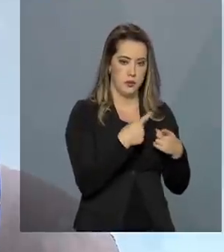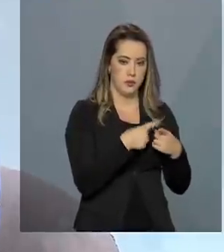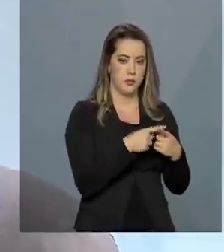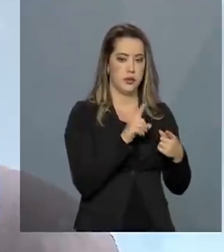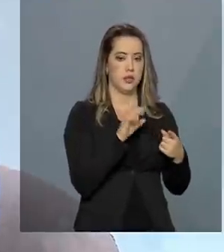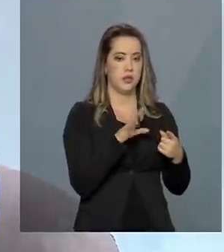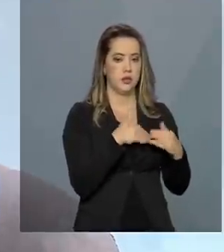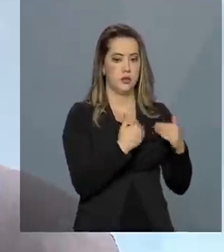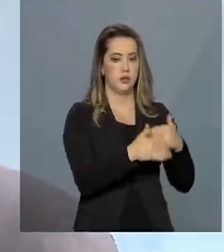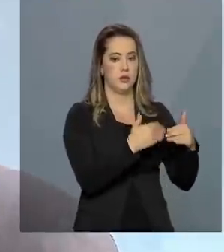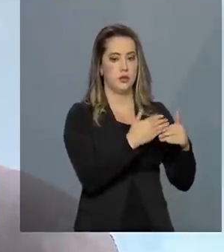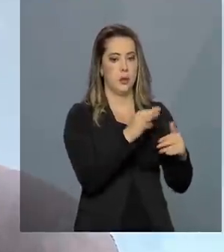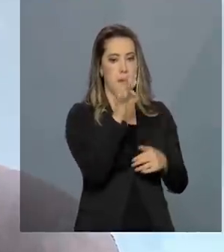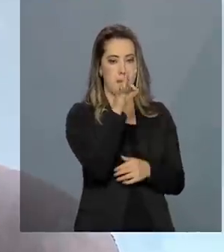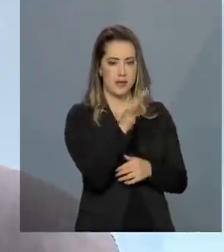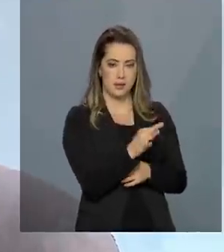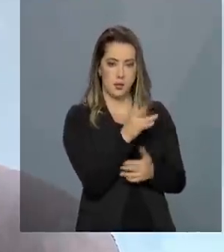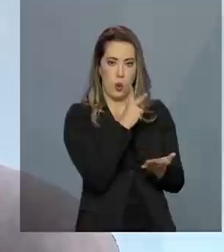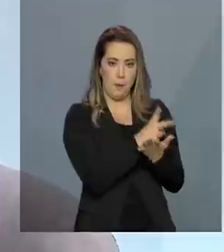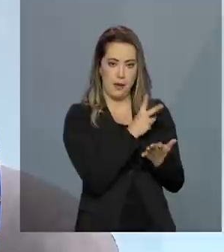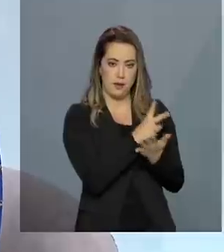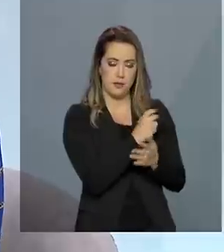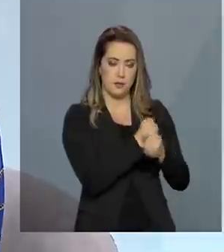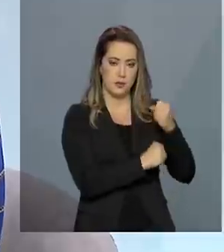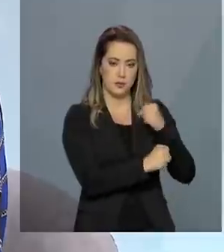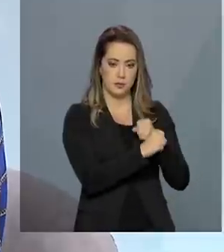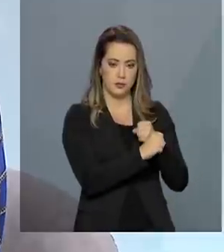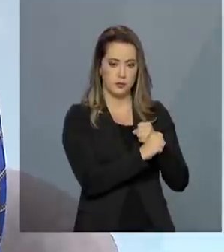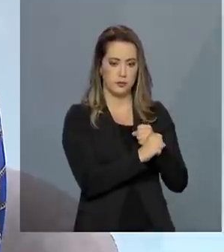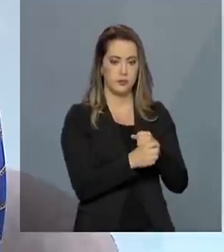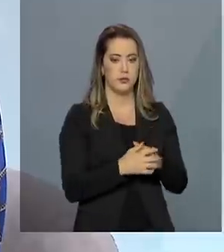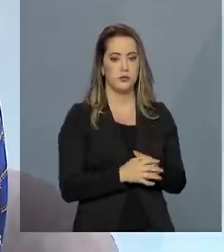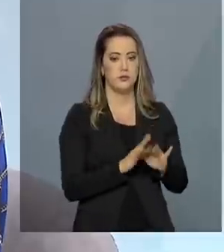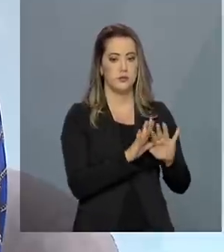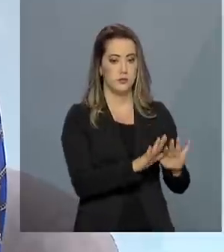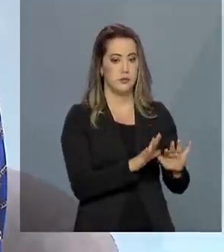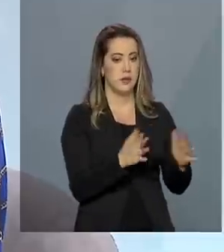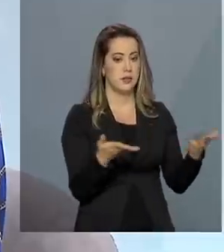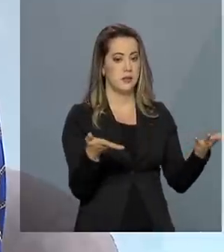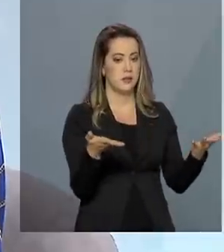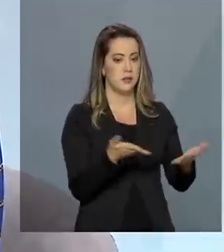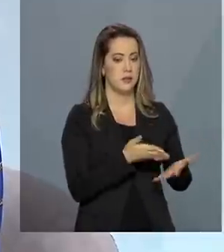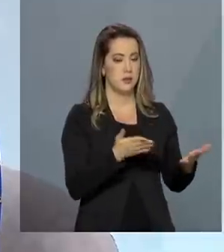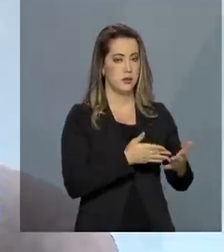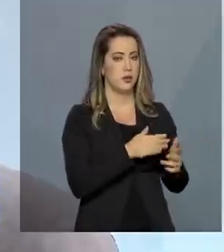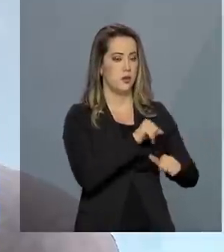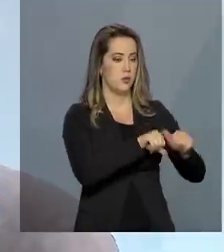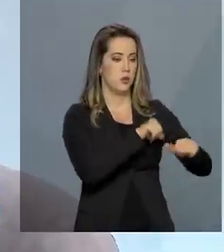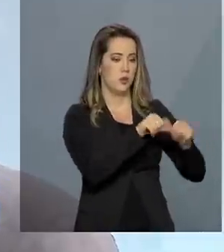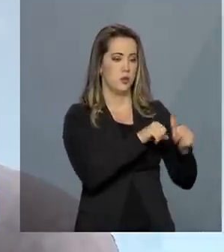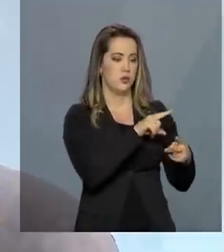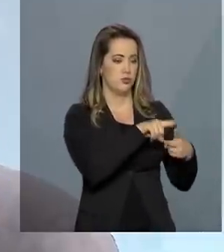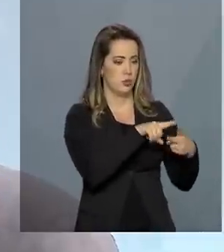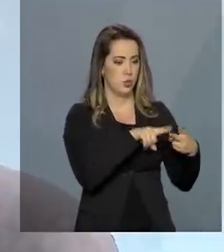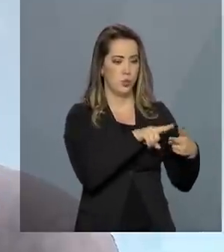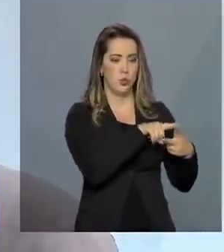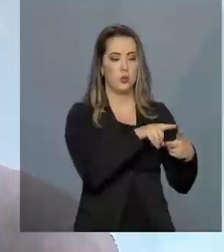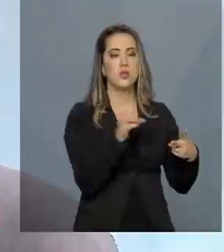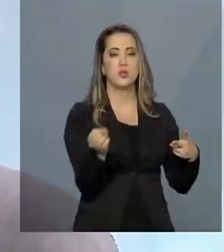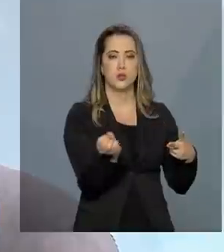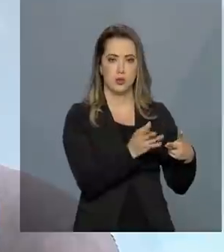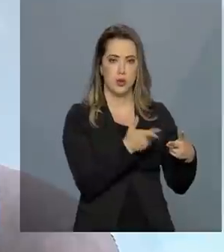inclusive, no mesmo percentual que era no modelo anterior. Mas tiveram duas novas formas de